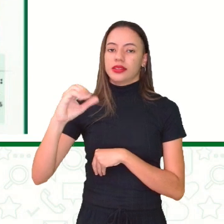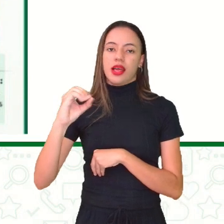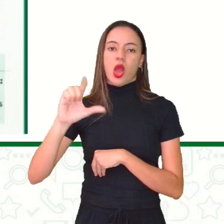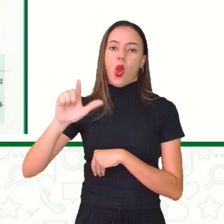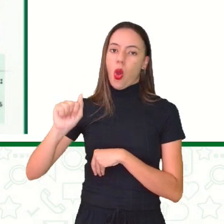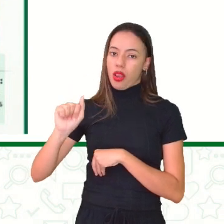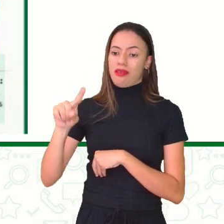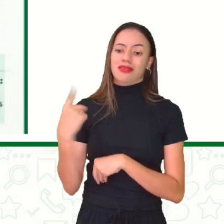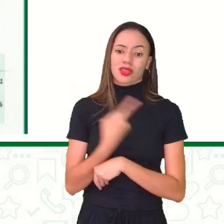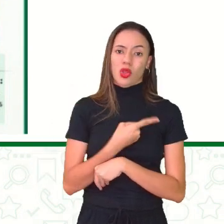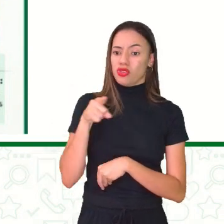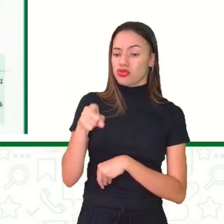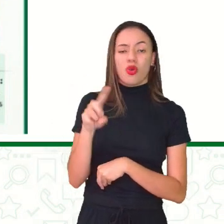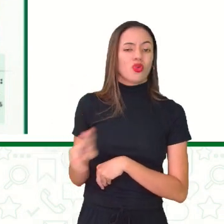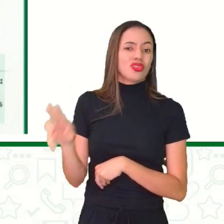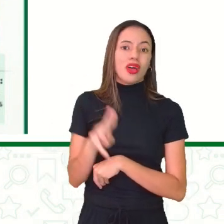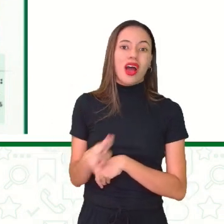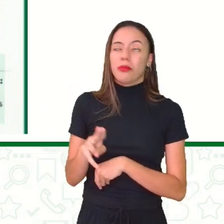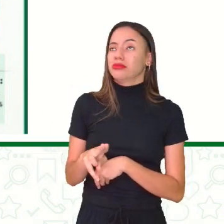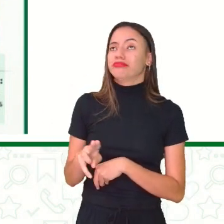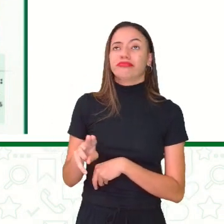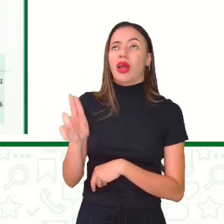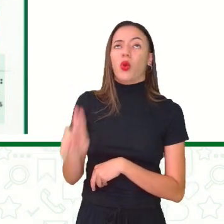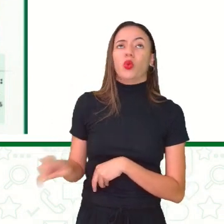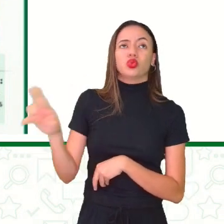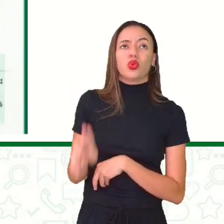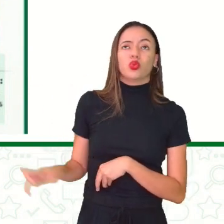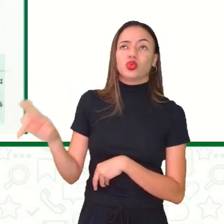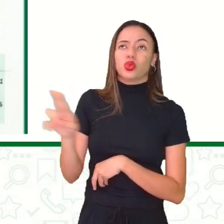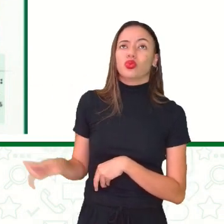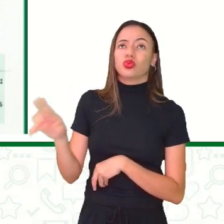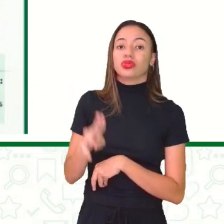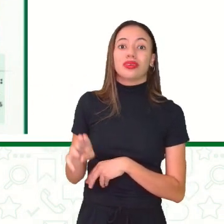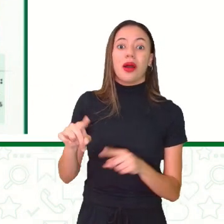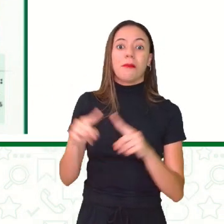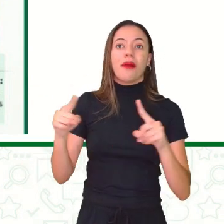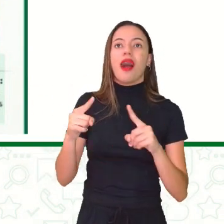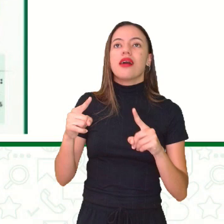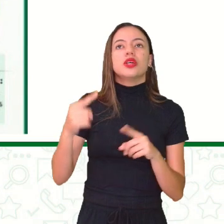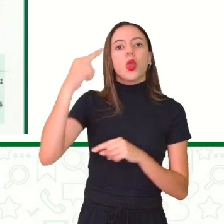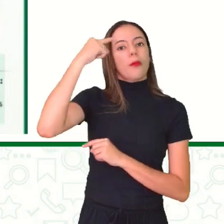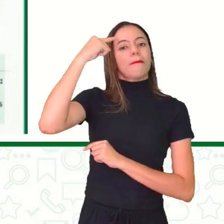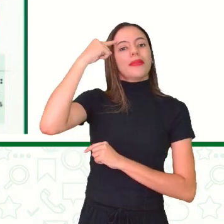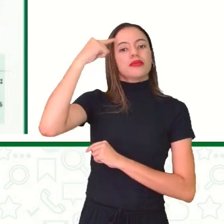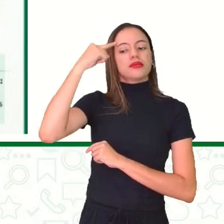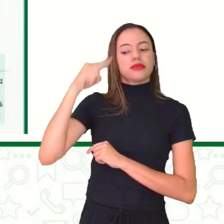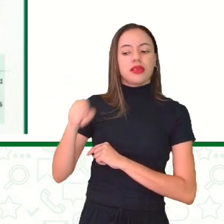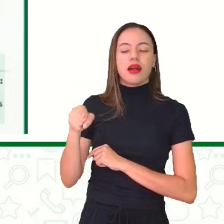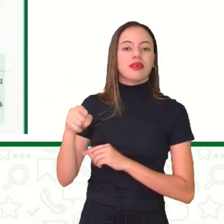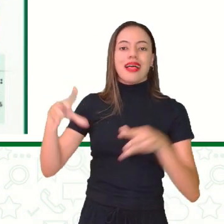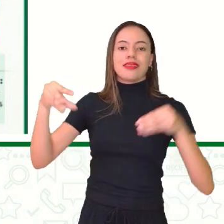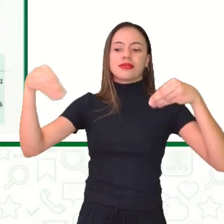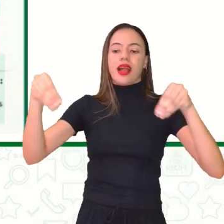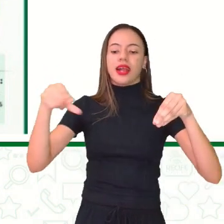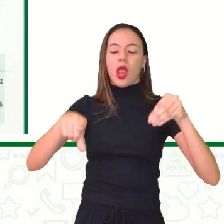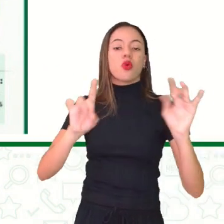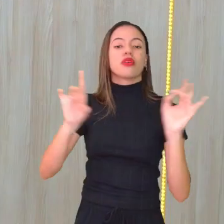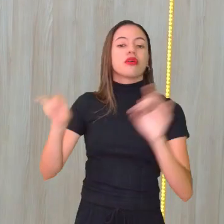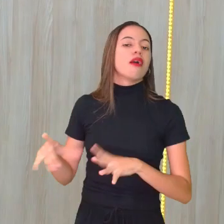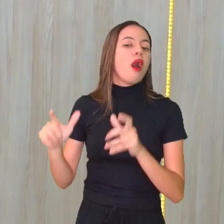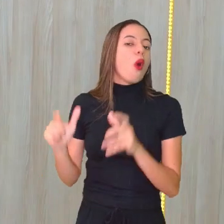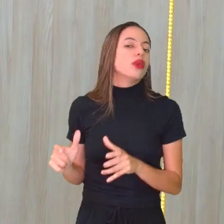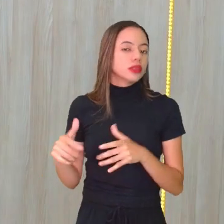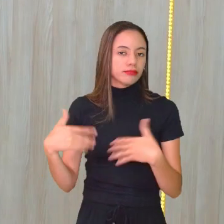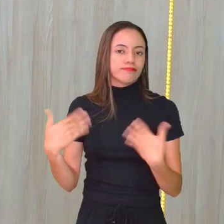a gente usa sem nem pensar muito. Vai usando aí, sem se preocupar onde elas irão ser descartadas.